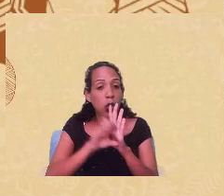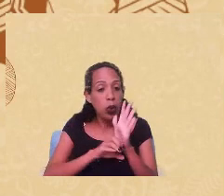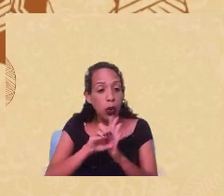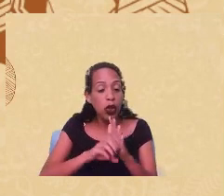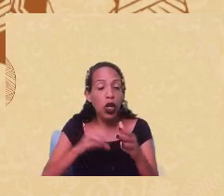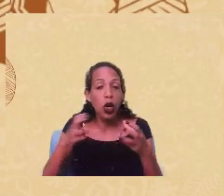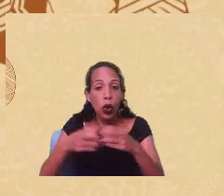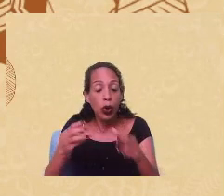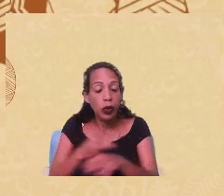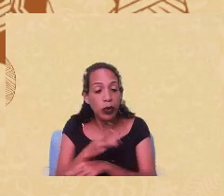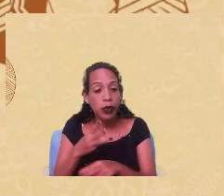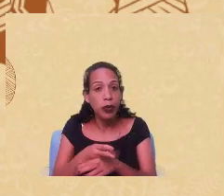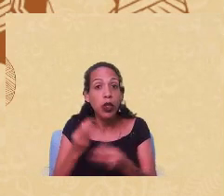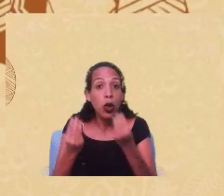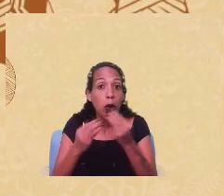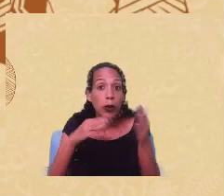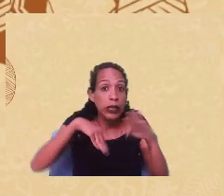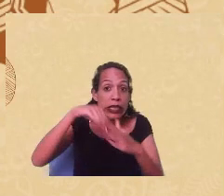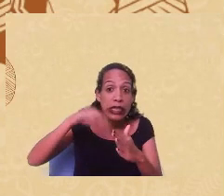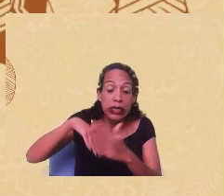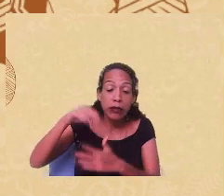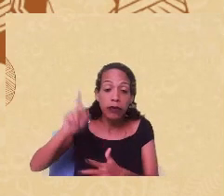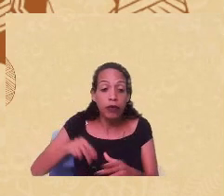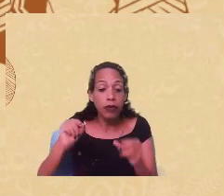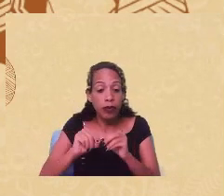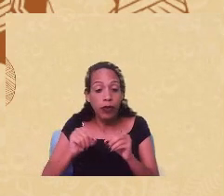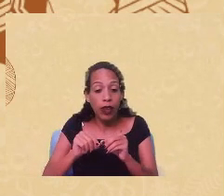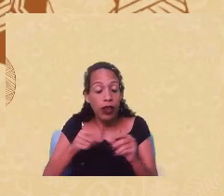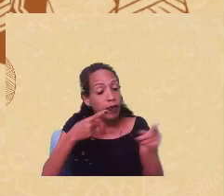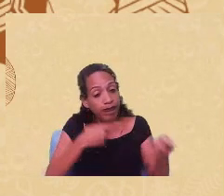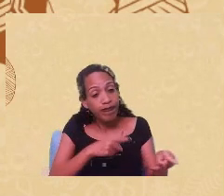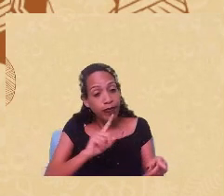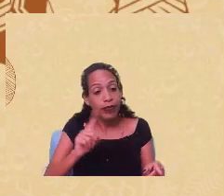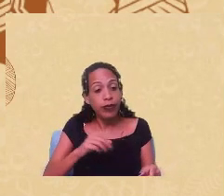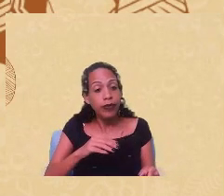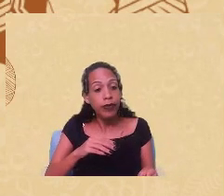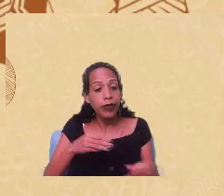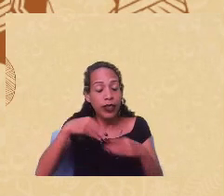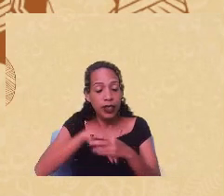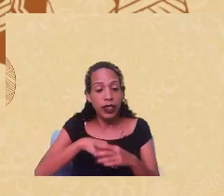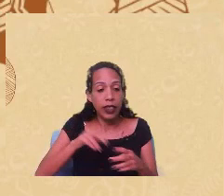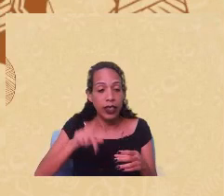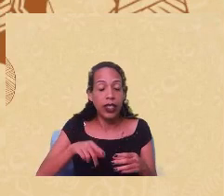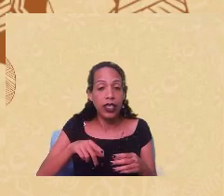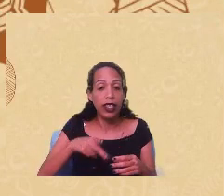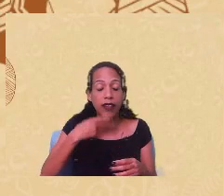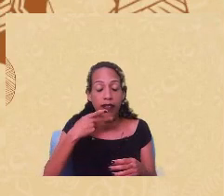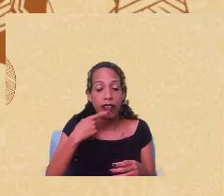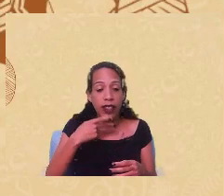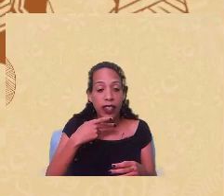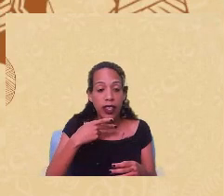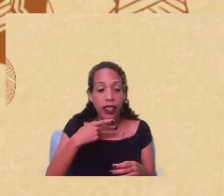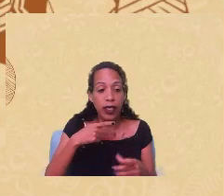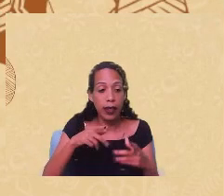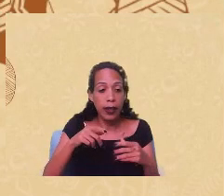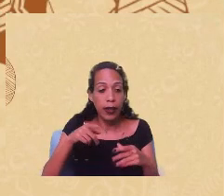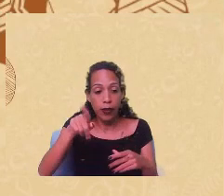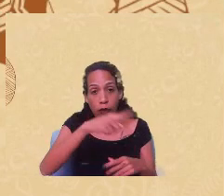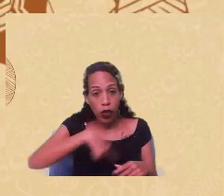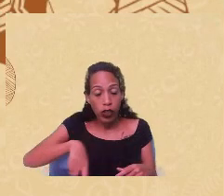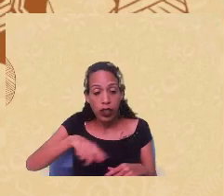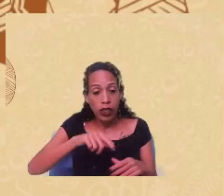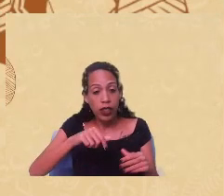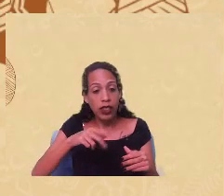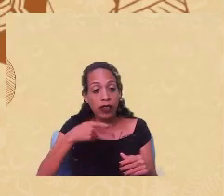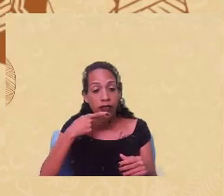é que a gente sai desse impasse? E aí, fazendo uma crítica não pessoal, mas porque é o que circula mais, você citou, por exemplo, o conceito de branquitude,